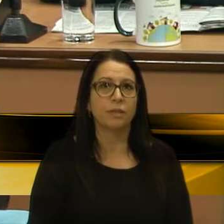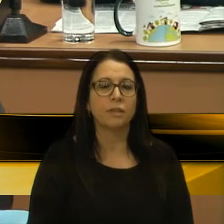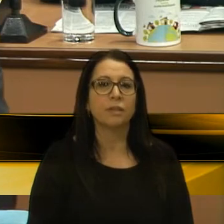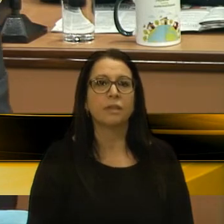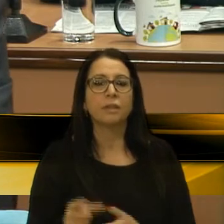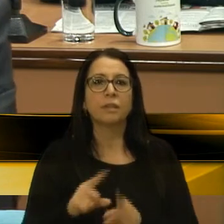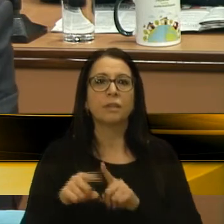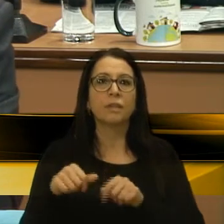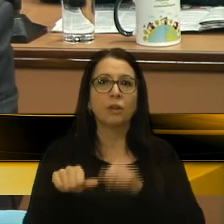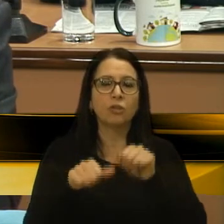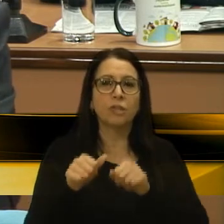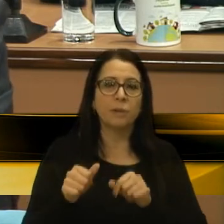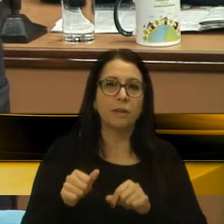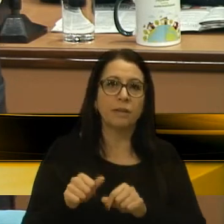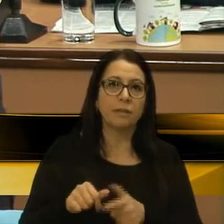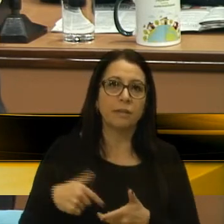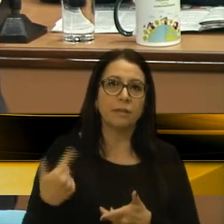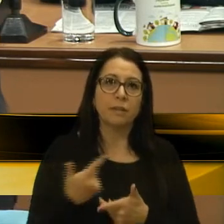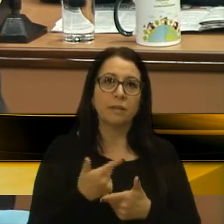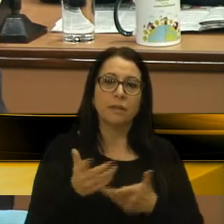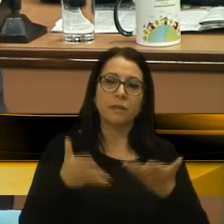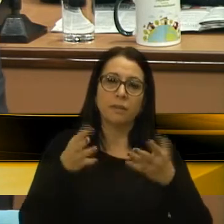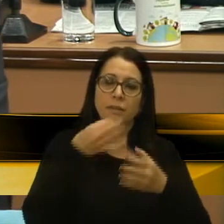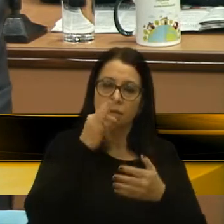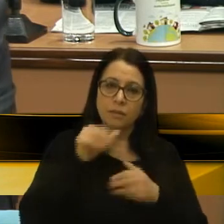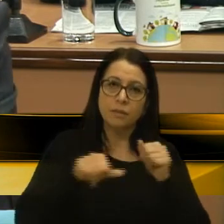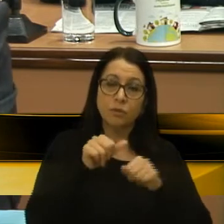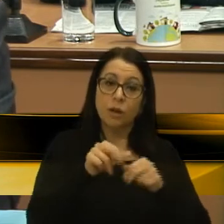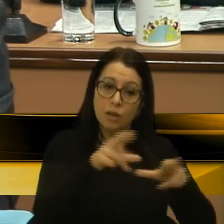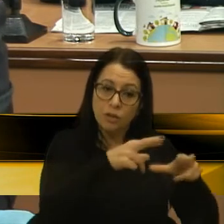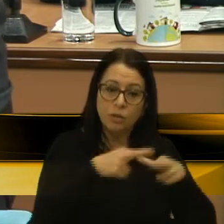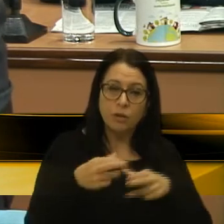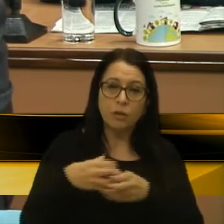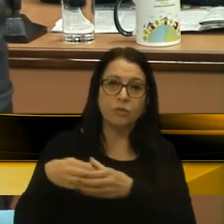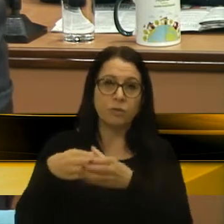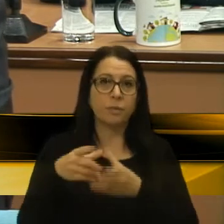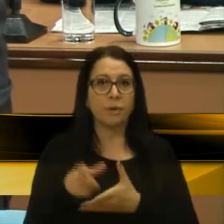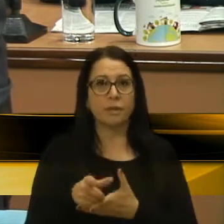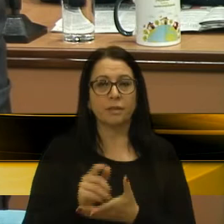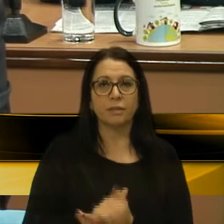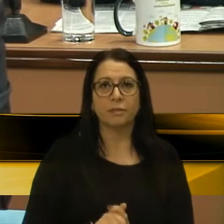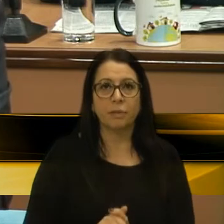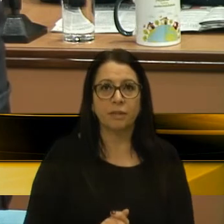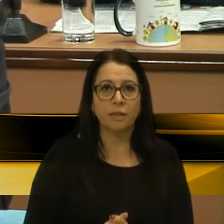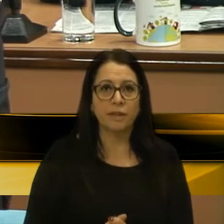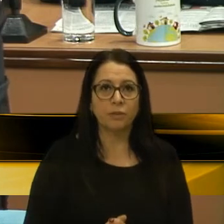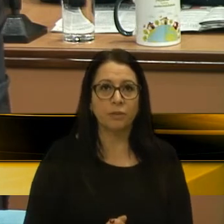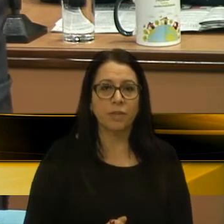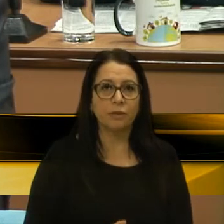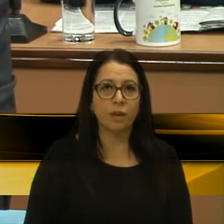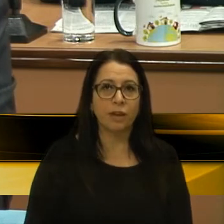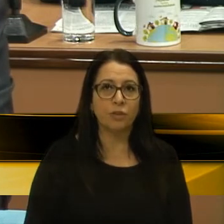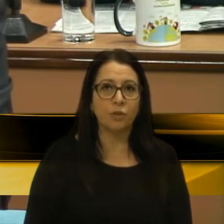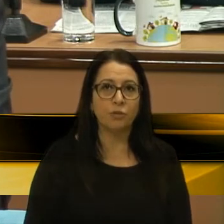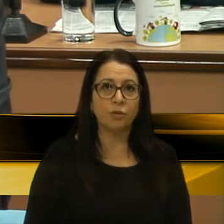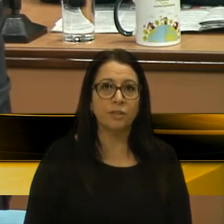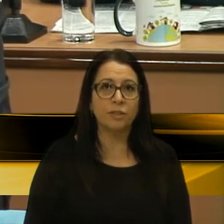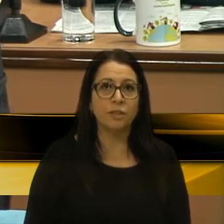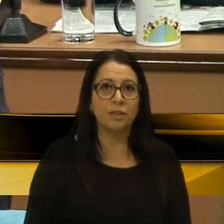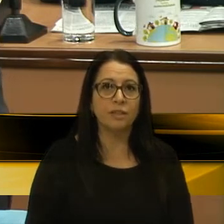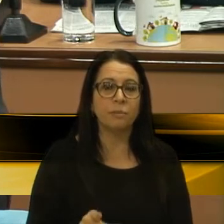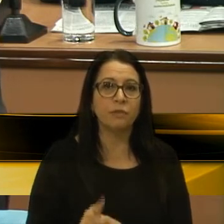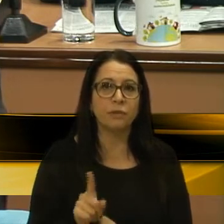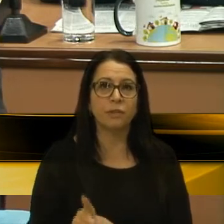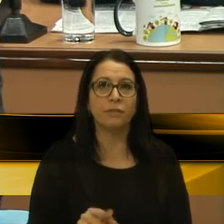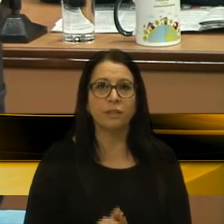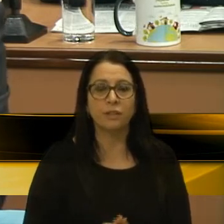as motivações que levaram Caxias a trocar de região turística. Eu não vejo como um requerimento inócuo. Ninguém vai constranger ninguém. Nós queremos aqui,